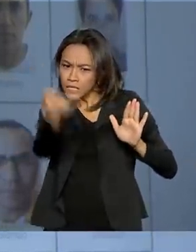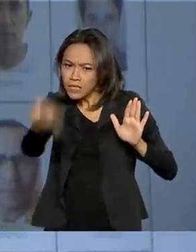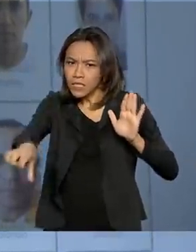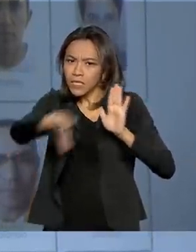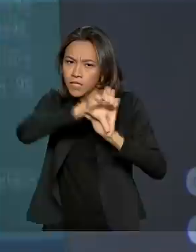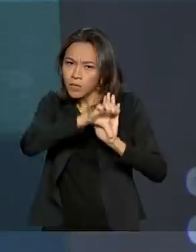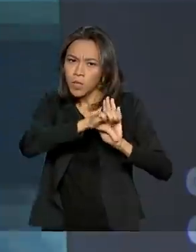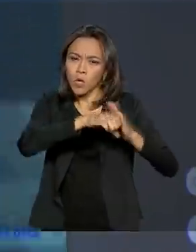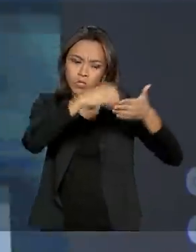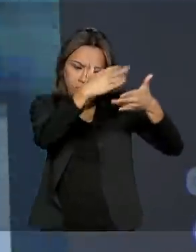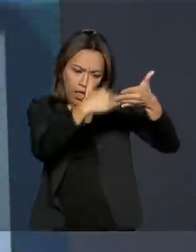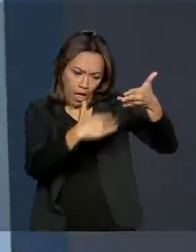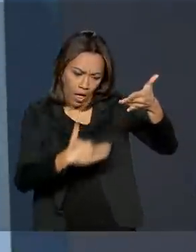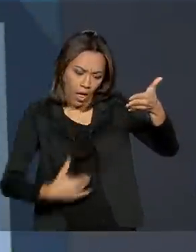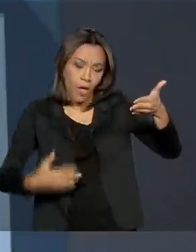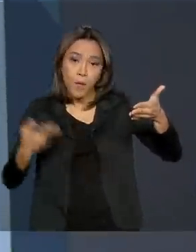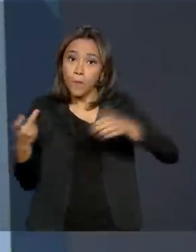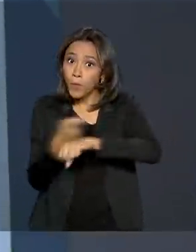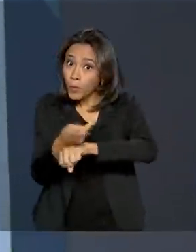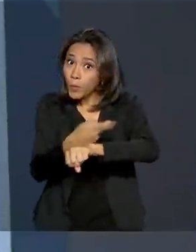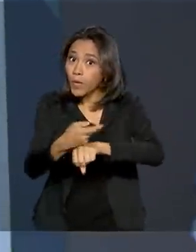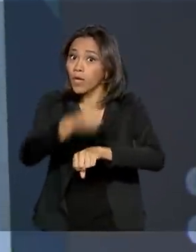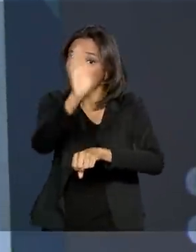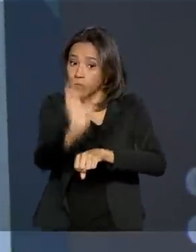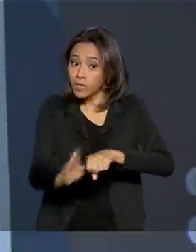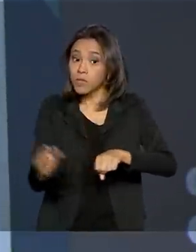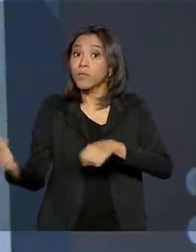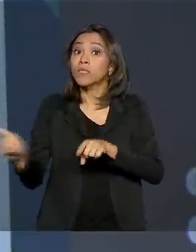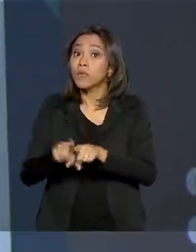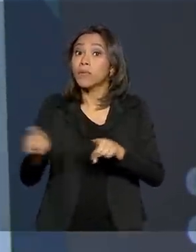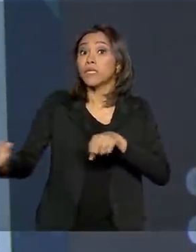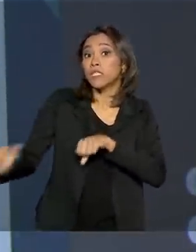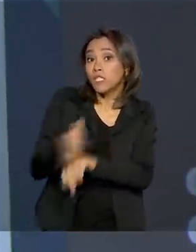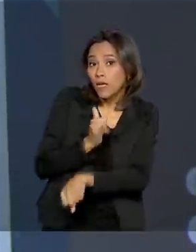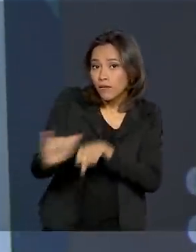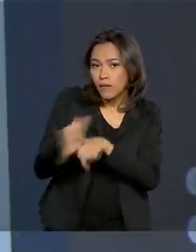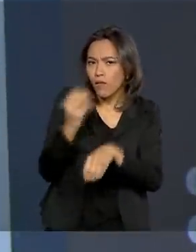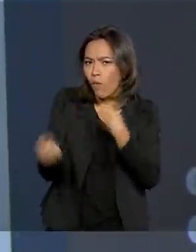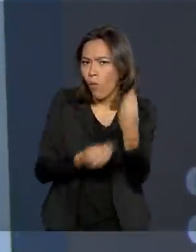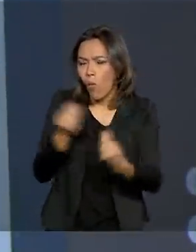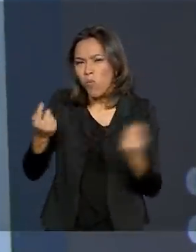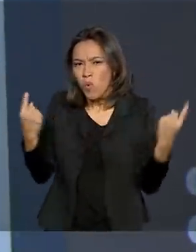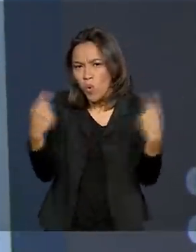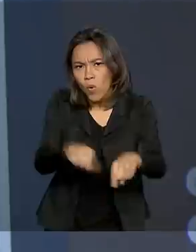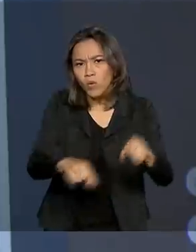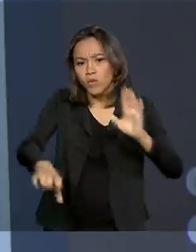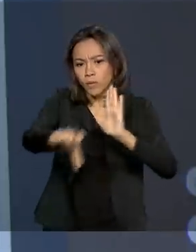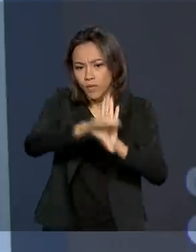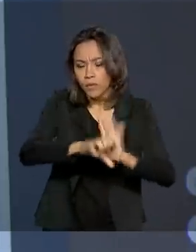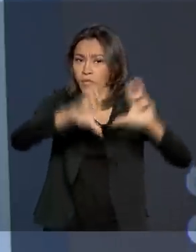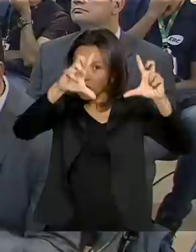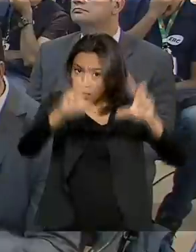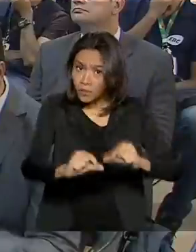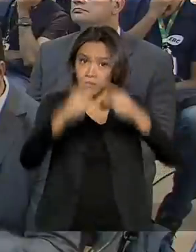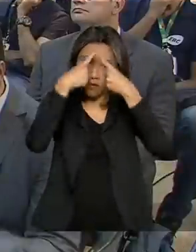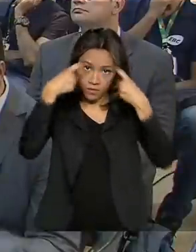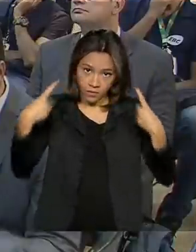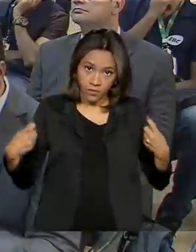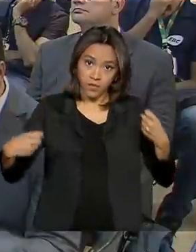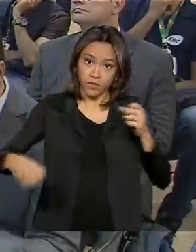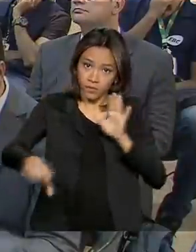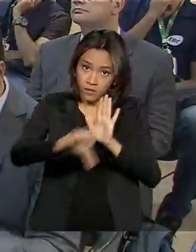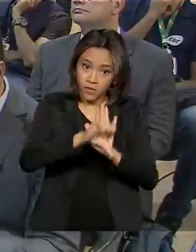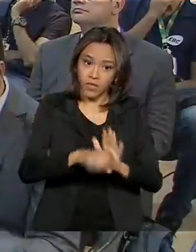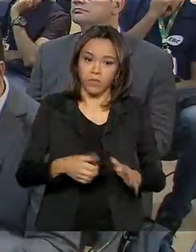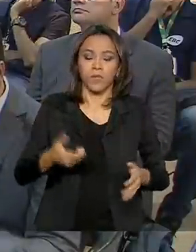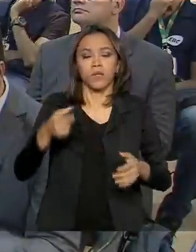Justiça do Brasil e é estratégica para o combate ao crime organizado e a redução dos índices de criminalidade. Os